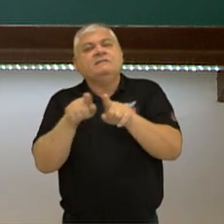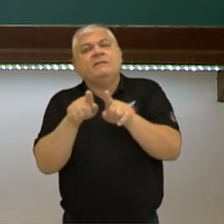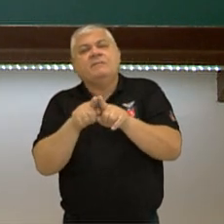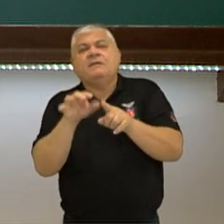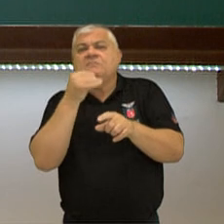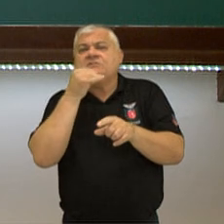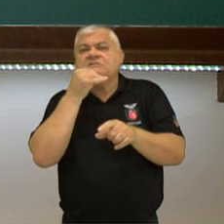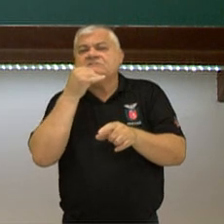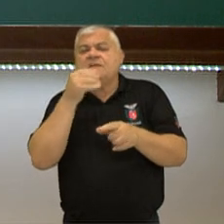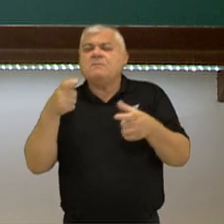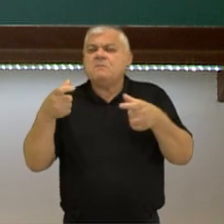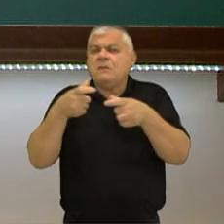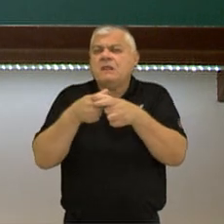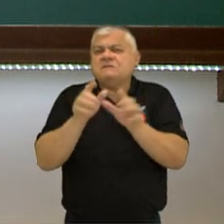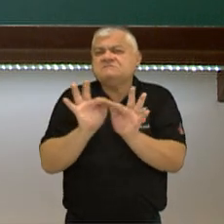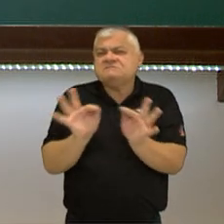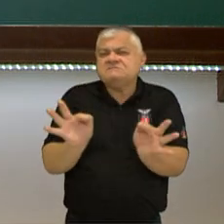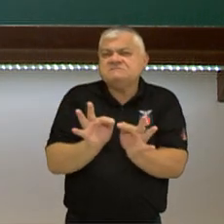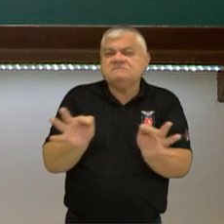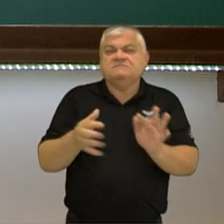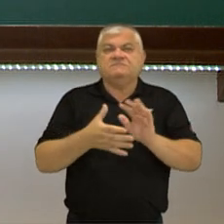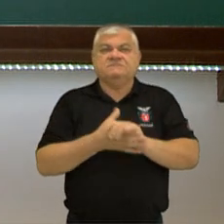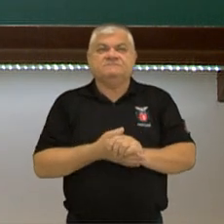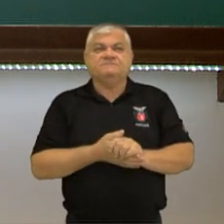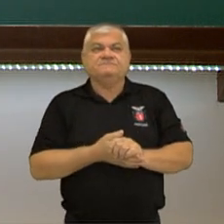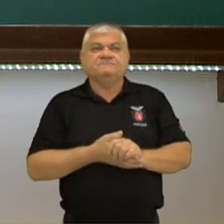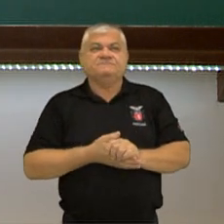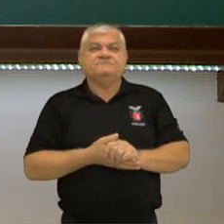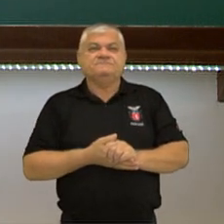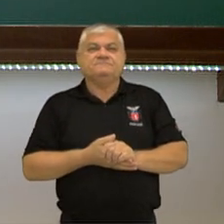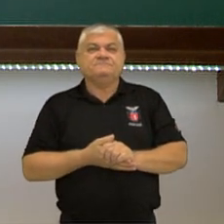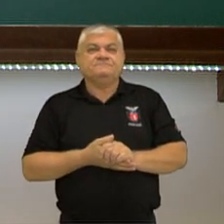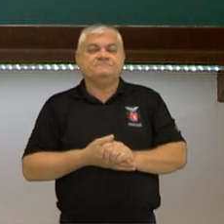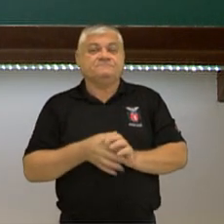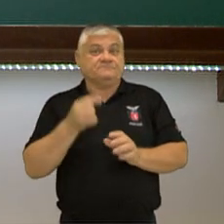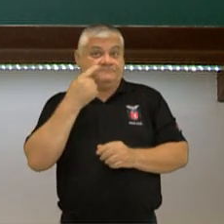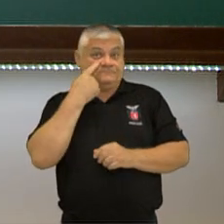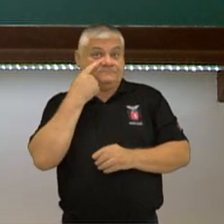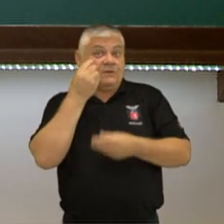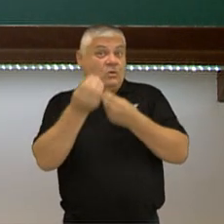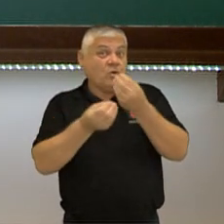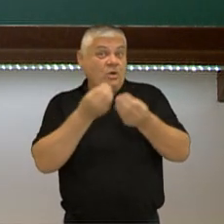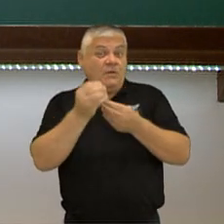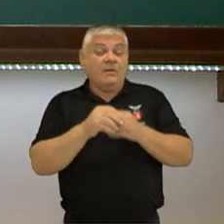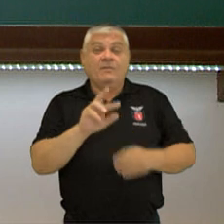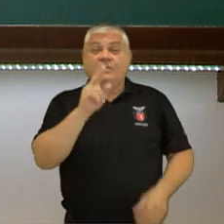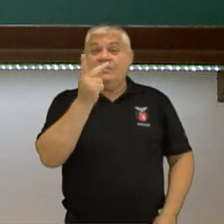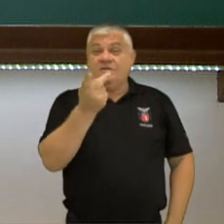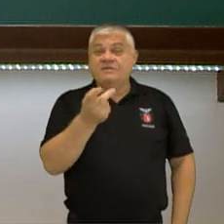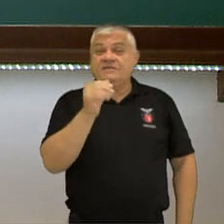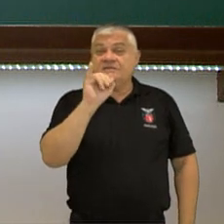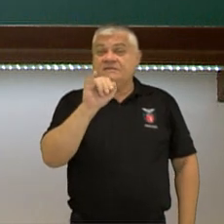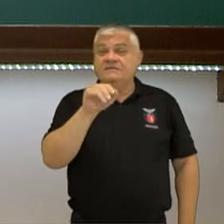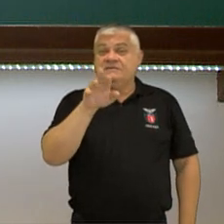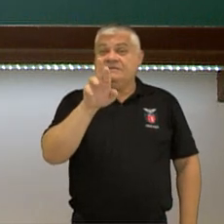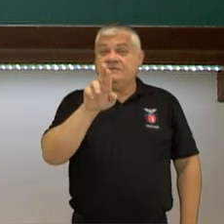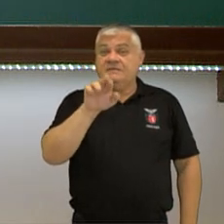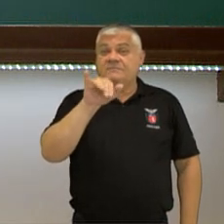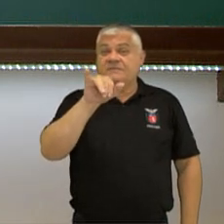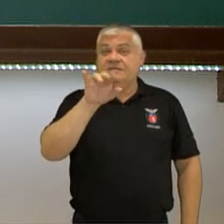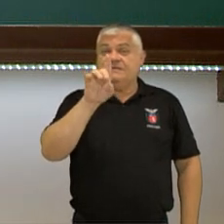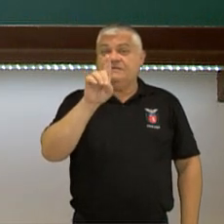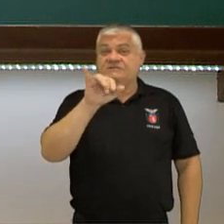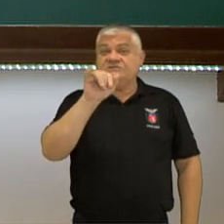química bem menor também. Certo? E agora com relação à hibridização. O que que vem a ser a